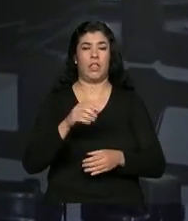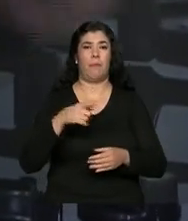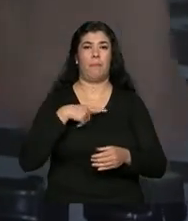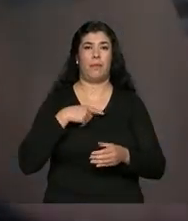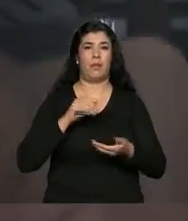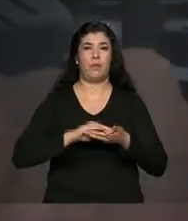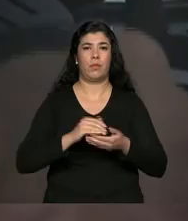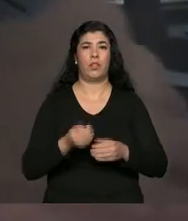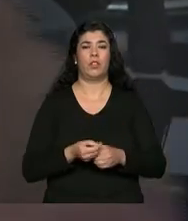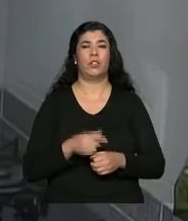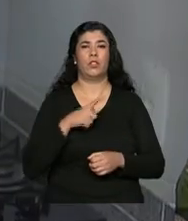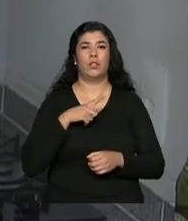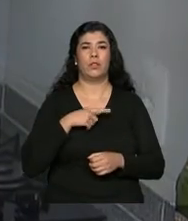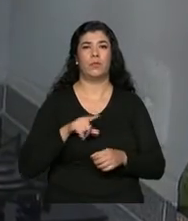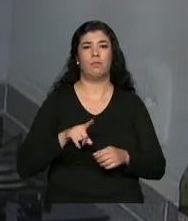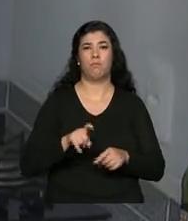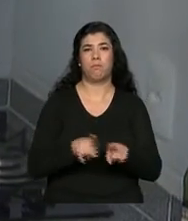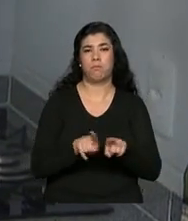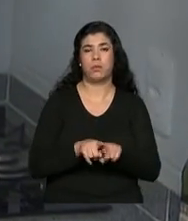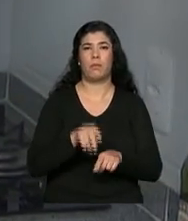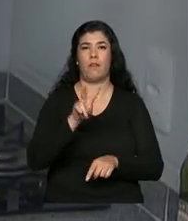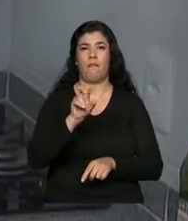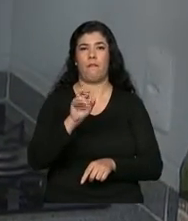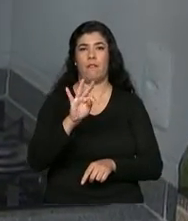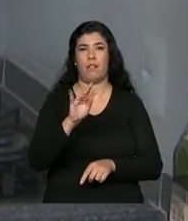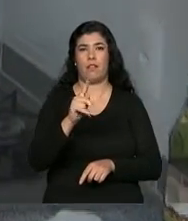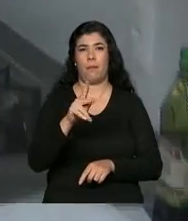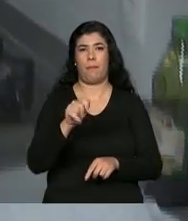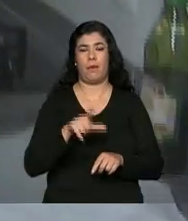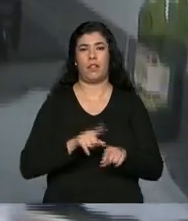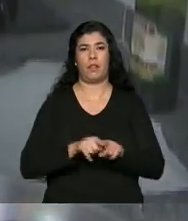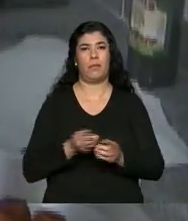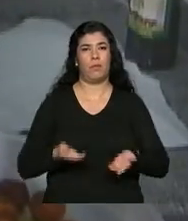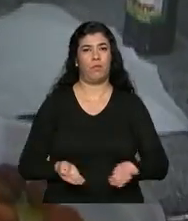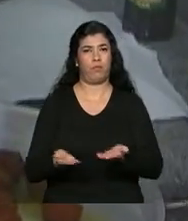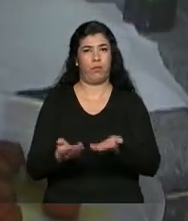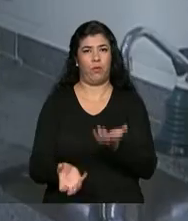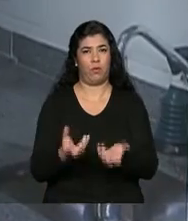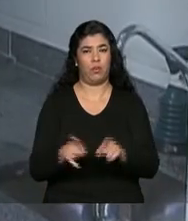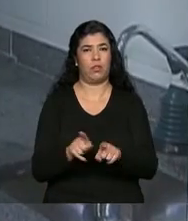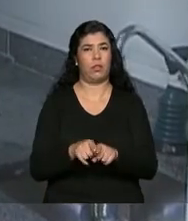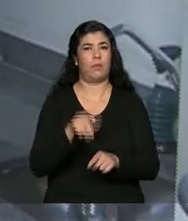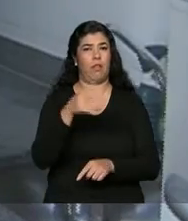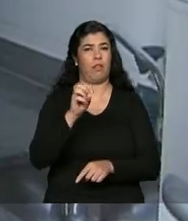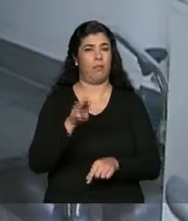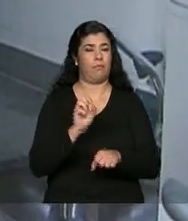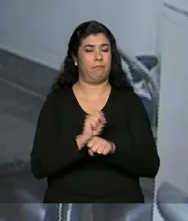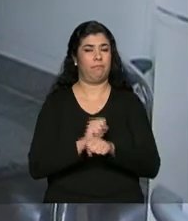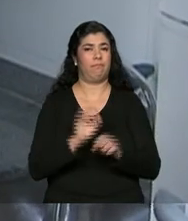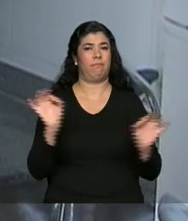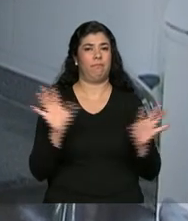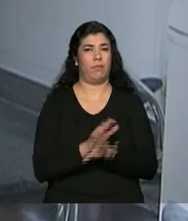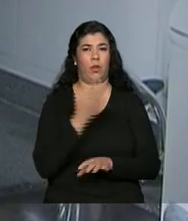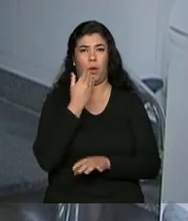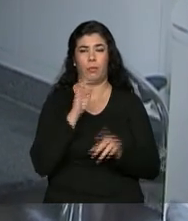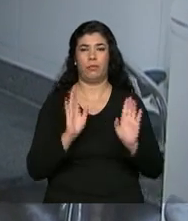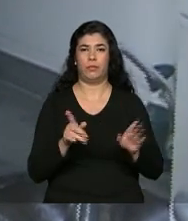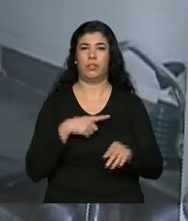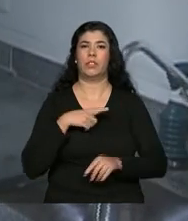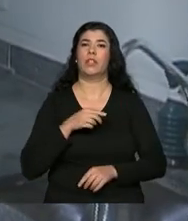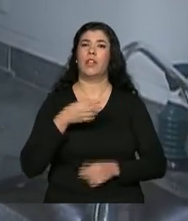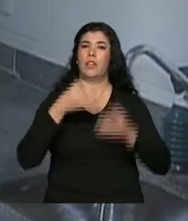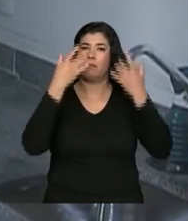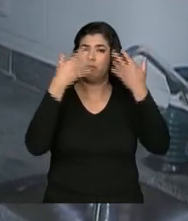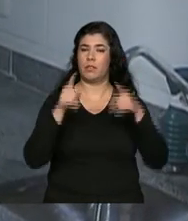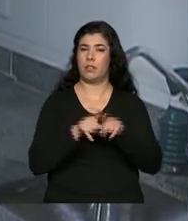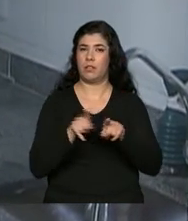camarão e vatapá. Depois de cerca de 10 minutos no forno, está pronto o aperitivo. E Yuri conta que ter se formalizado como